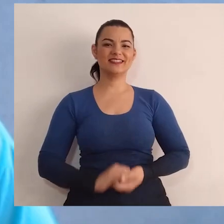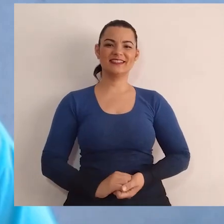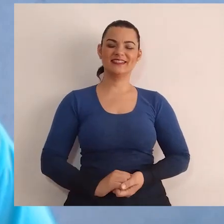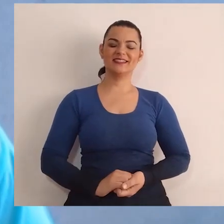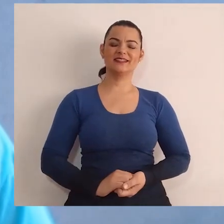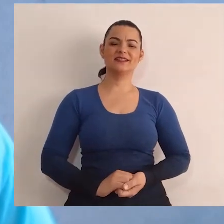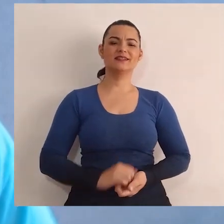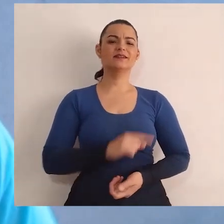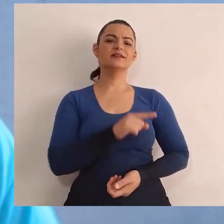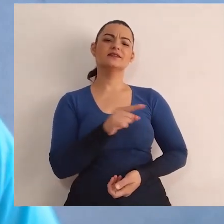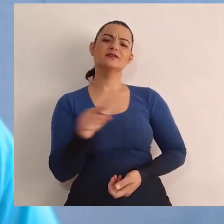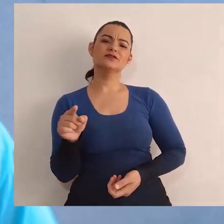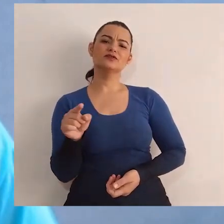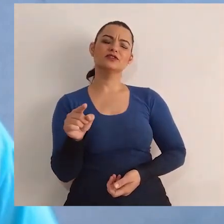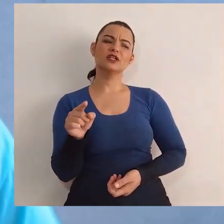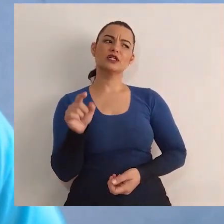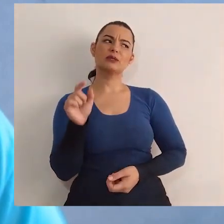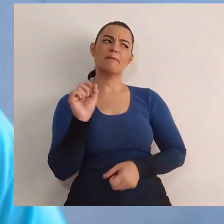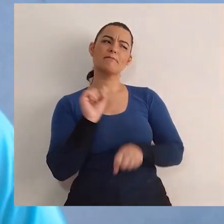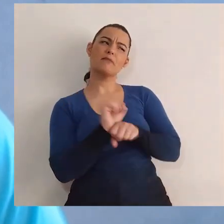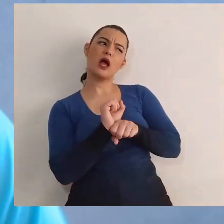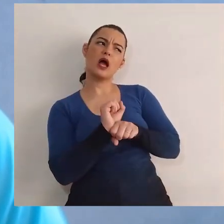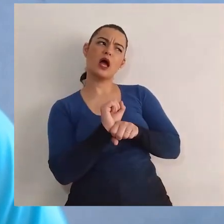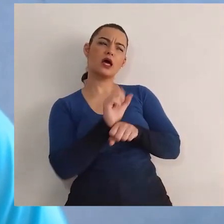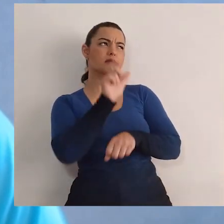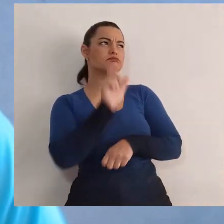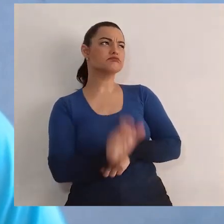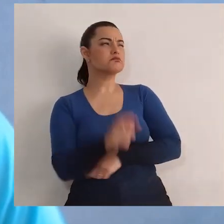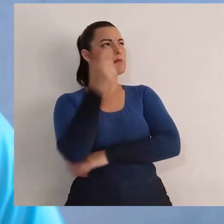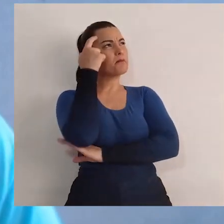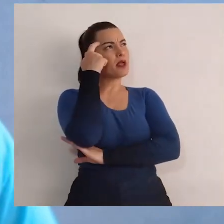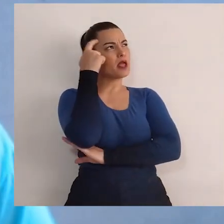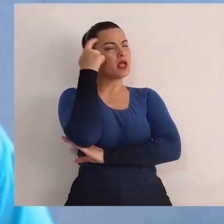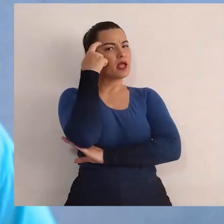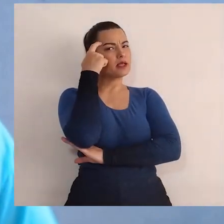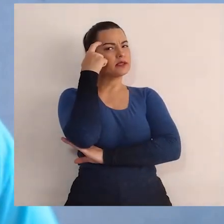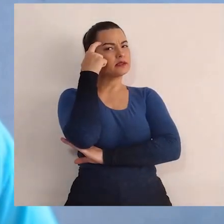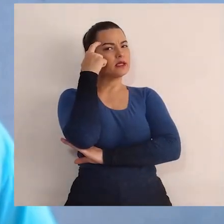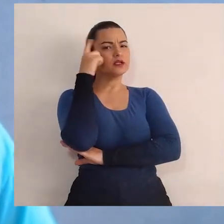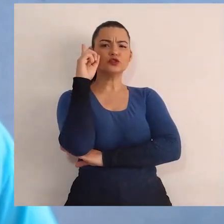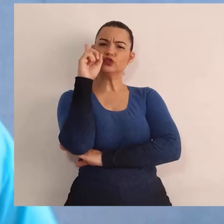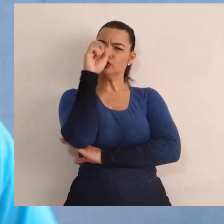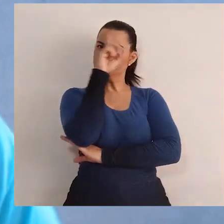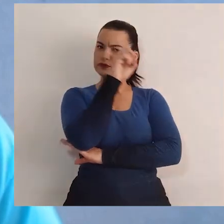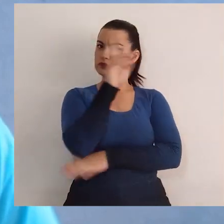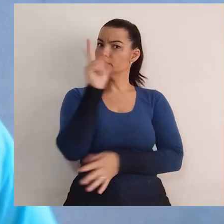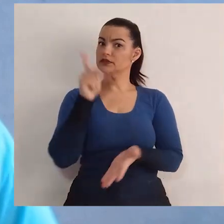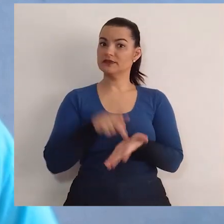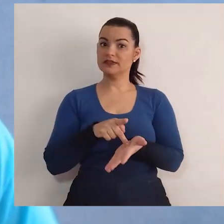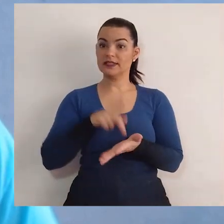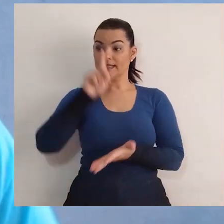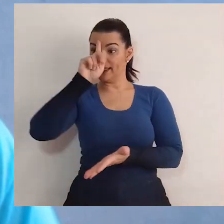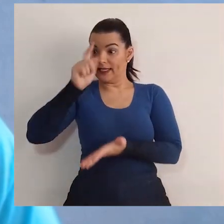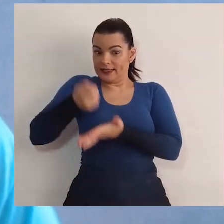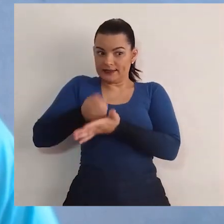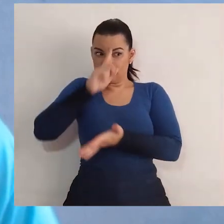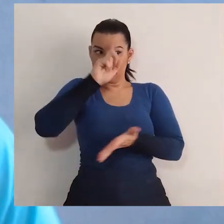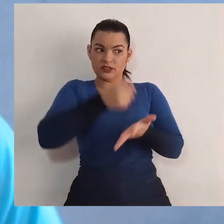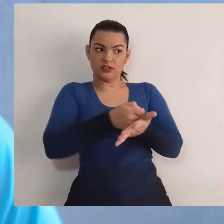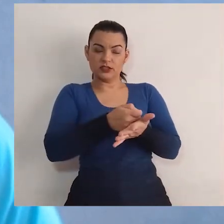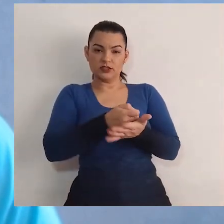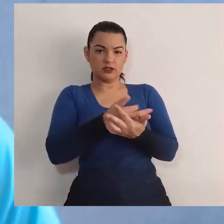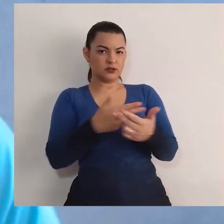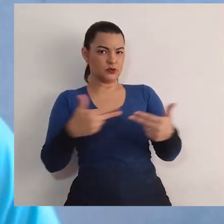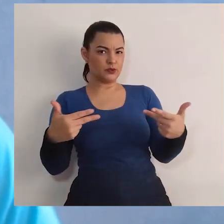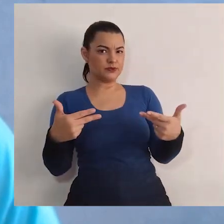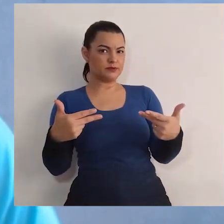Preparados? Então, vamos lá. Você já parou para pensar o quanto é difícil tomar